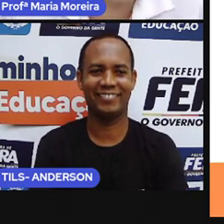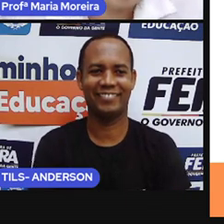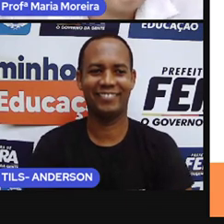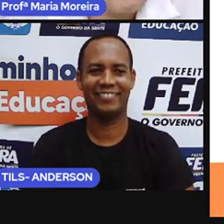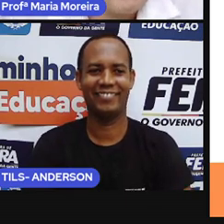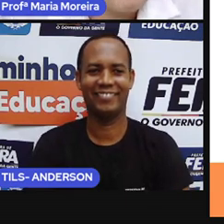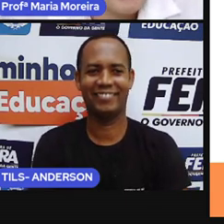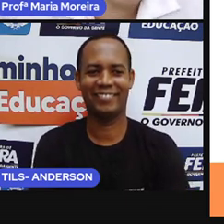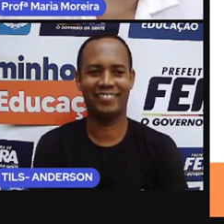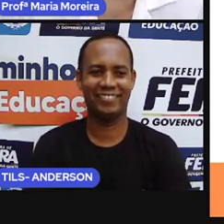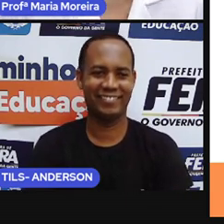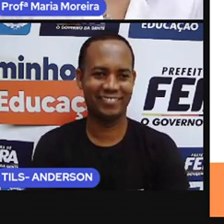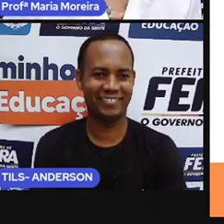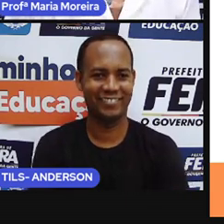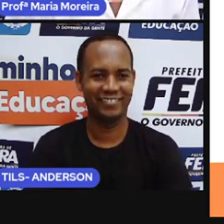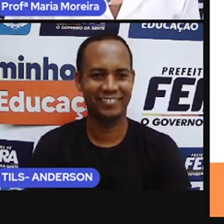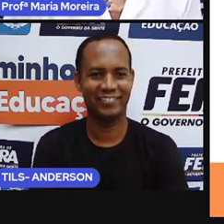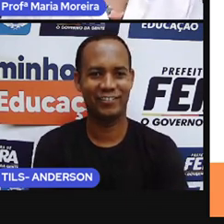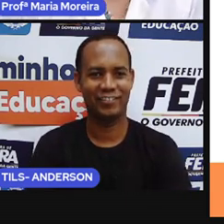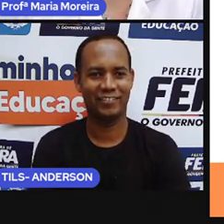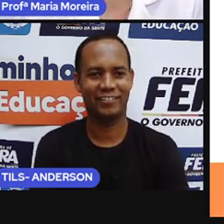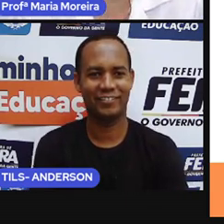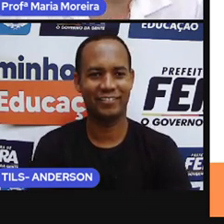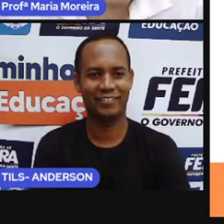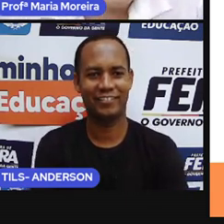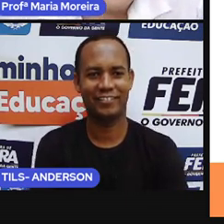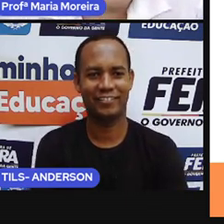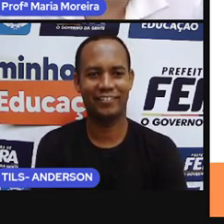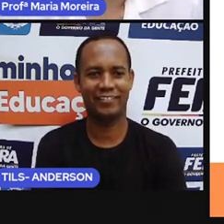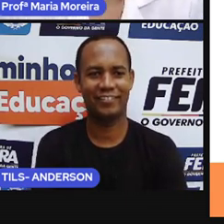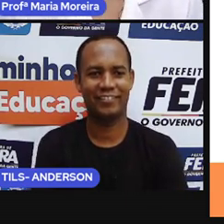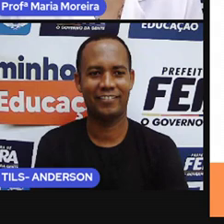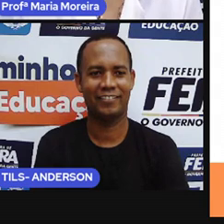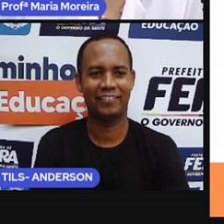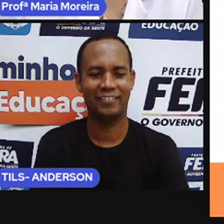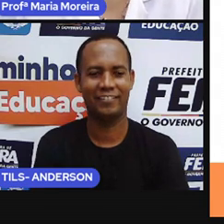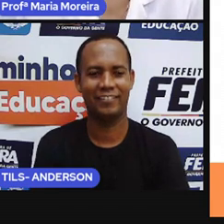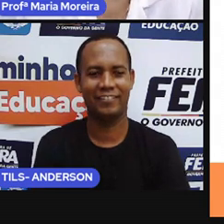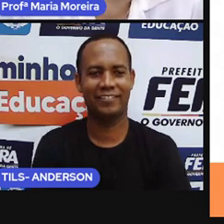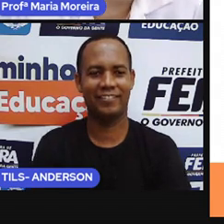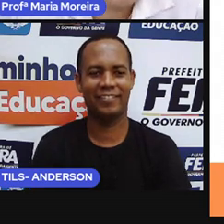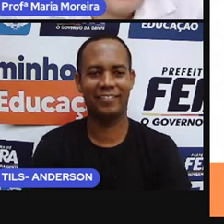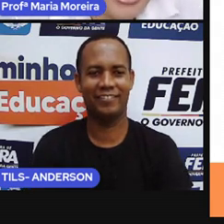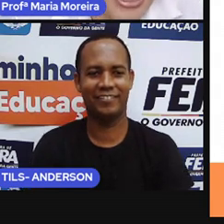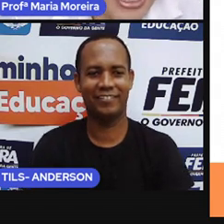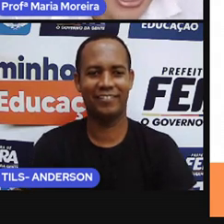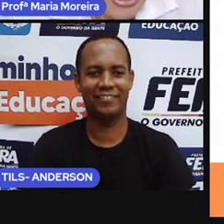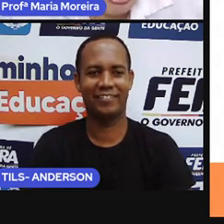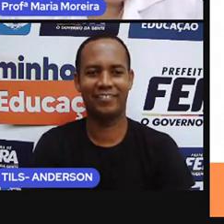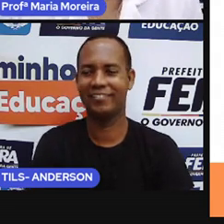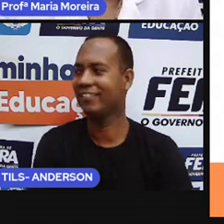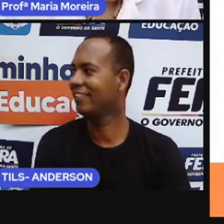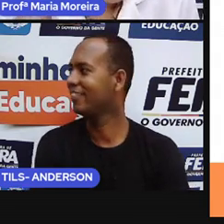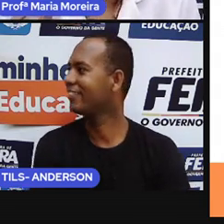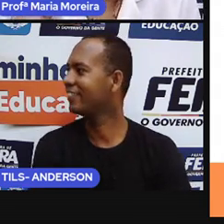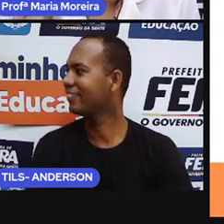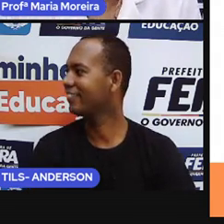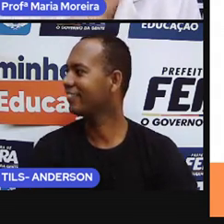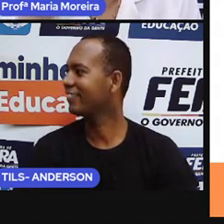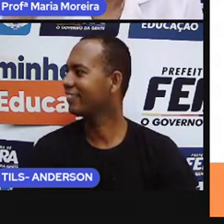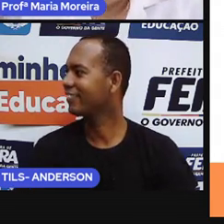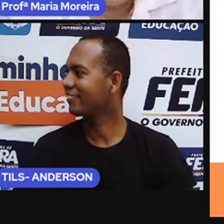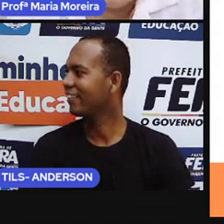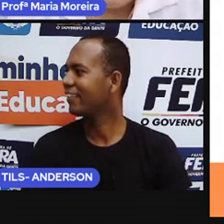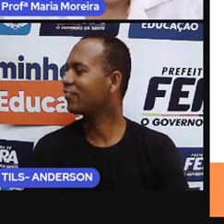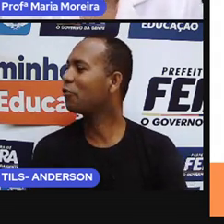Aliás, o que eu não quero ser? usar a tecnologia da prefeitura. Aí, vai sair em relação um